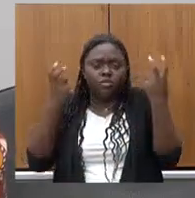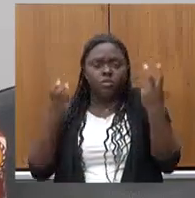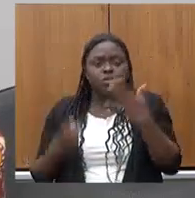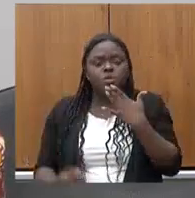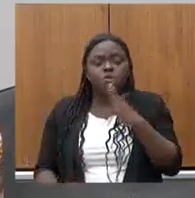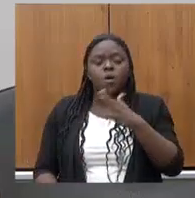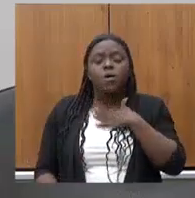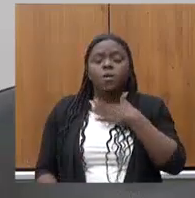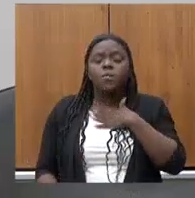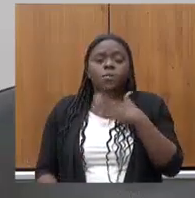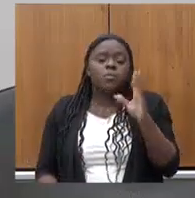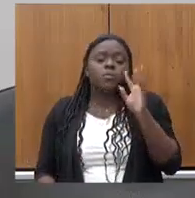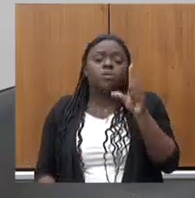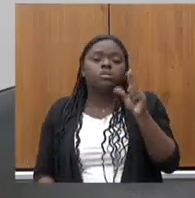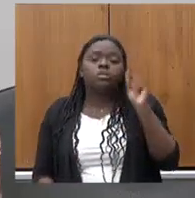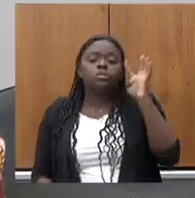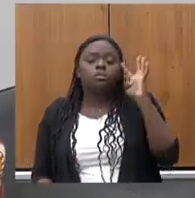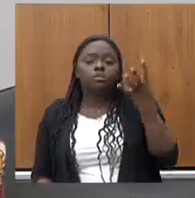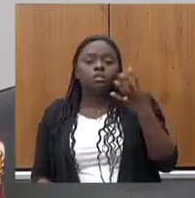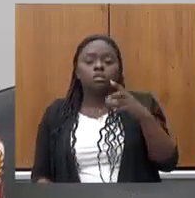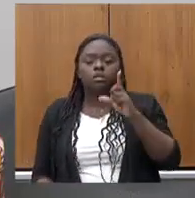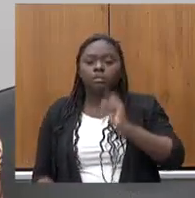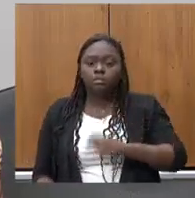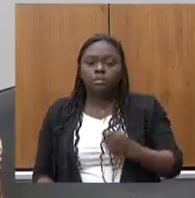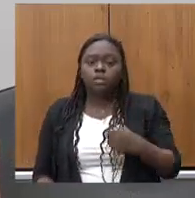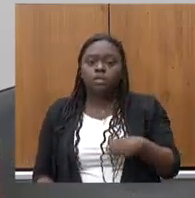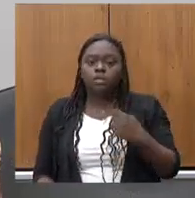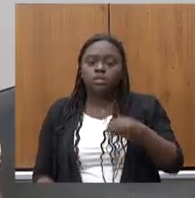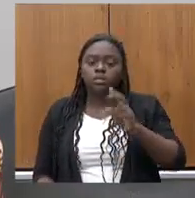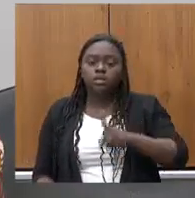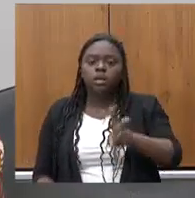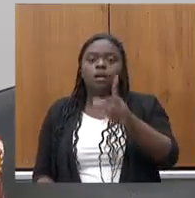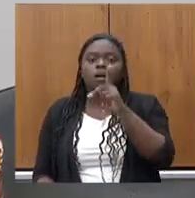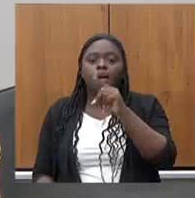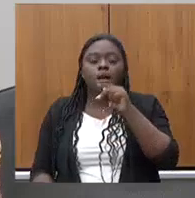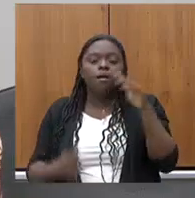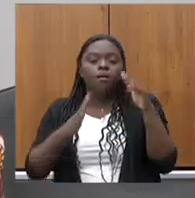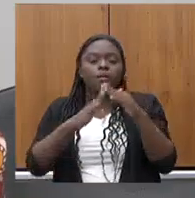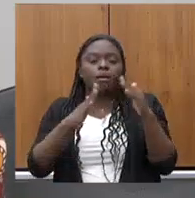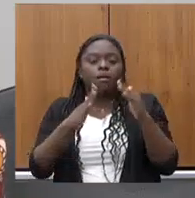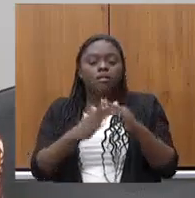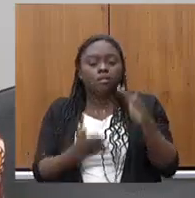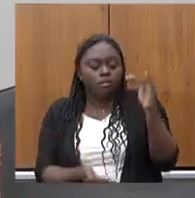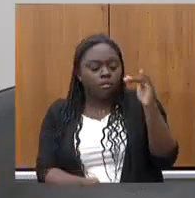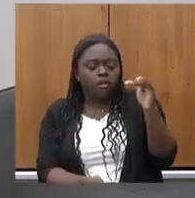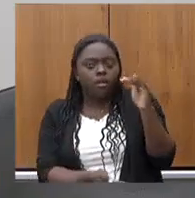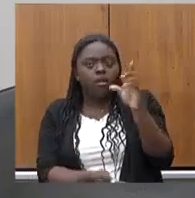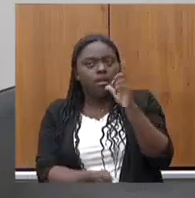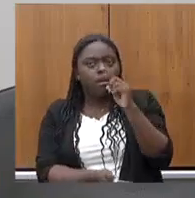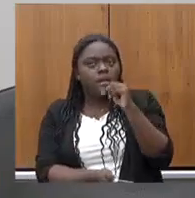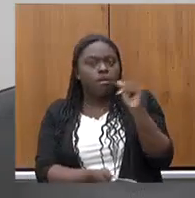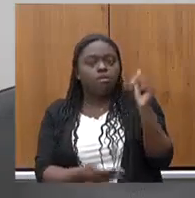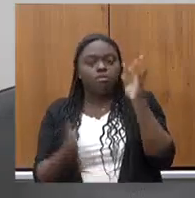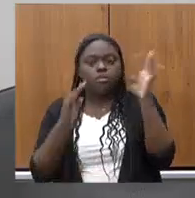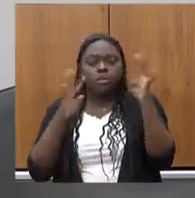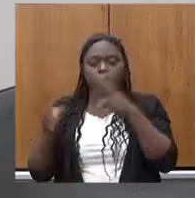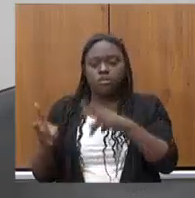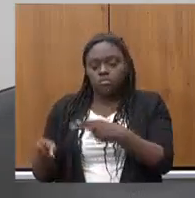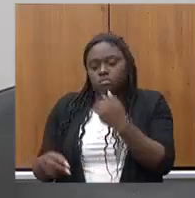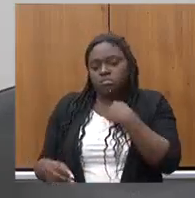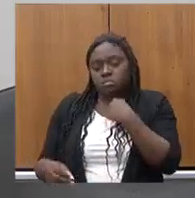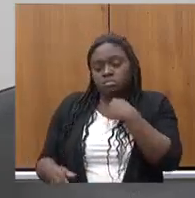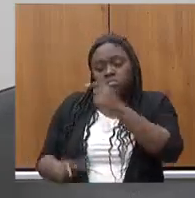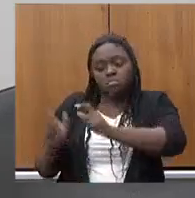é a minha solução eu tenho ter sempre água em casa galão de água imagino que como eu outras